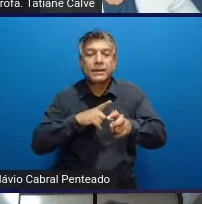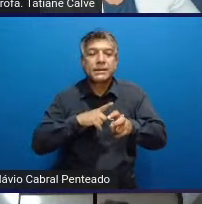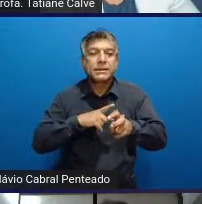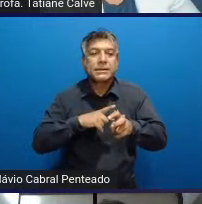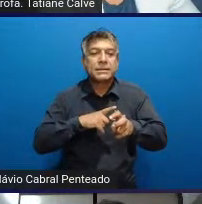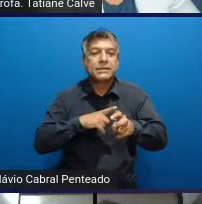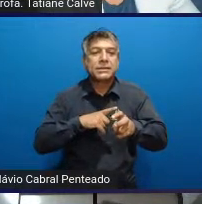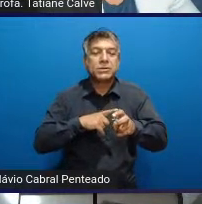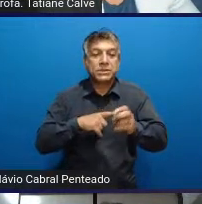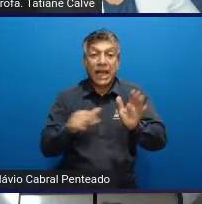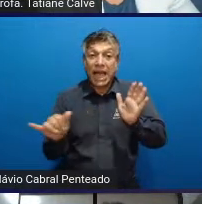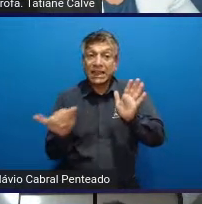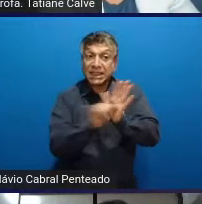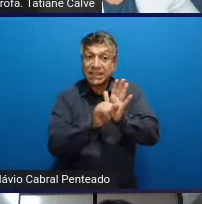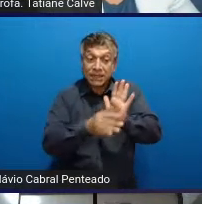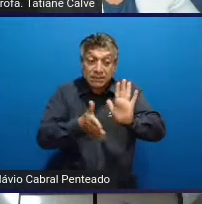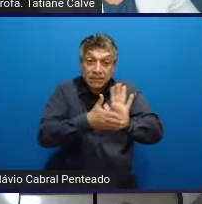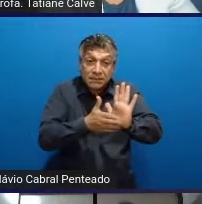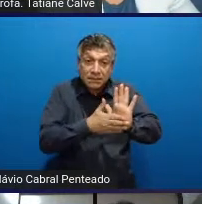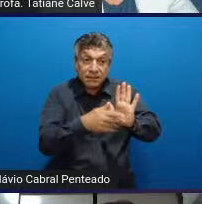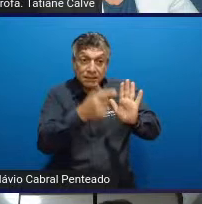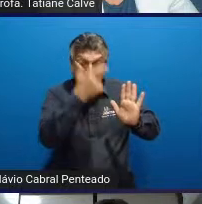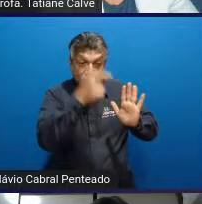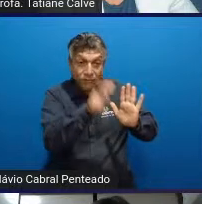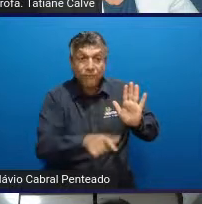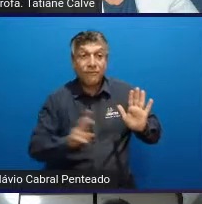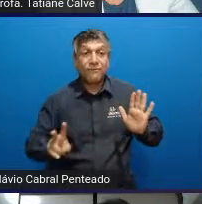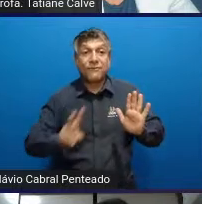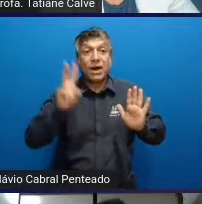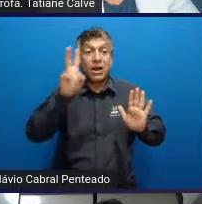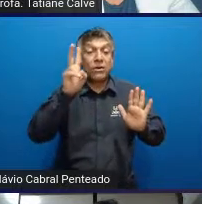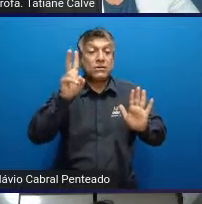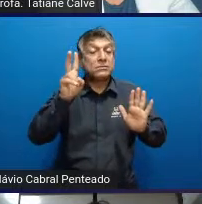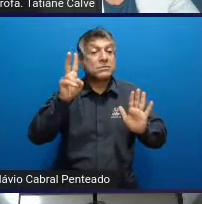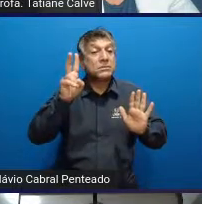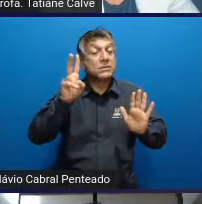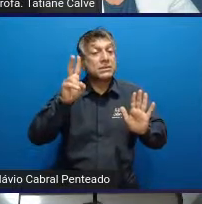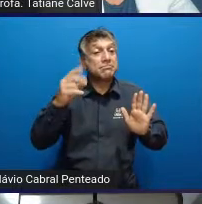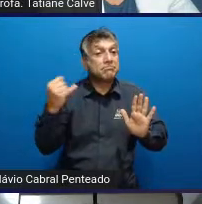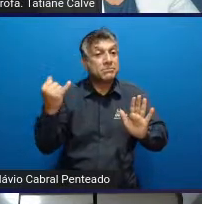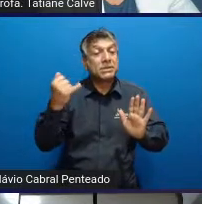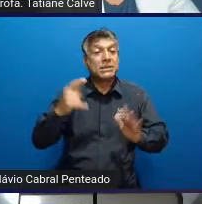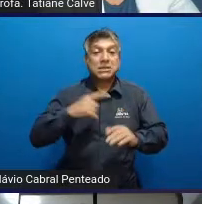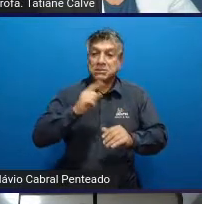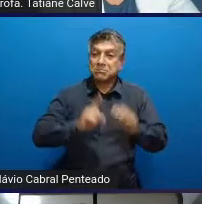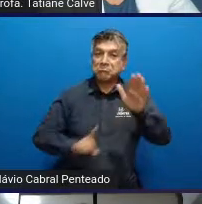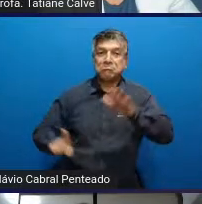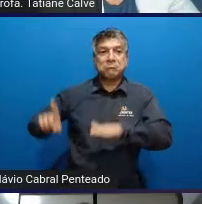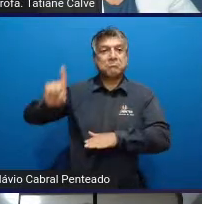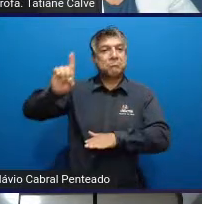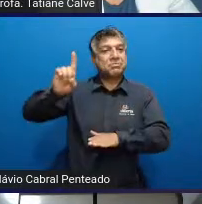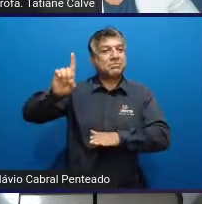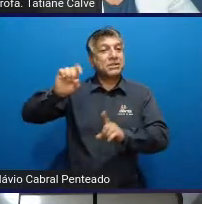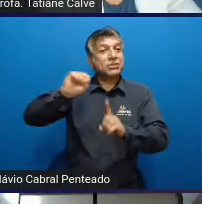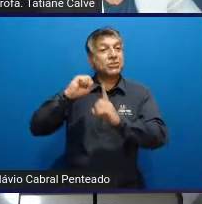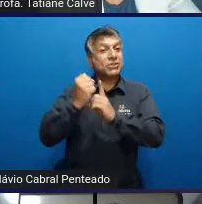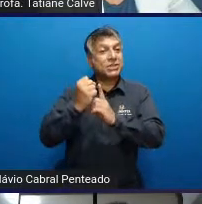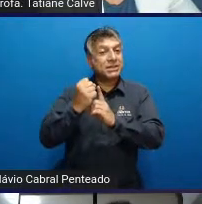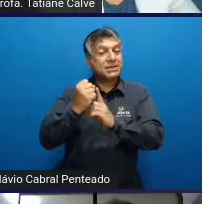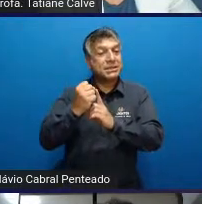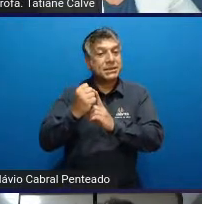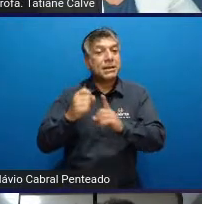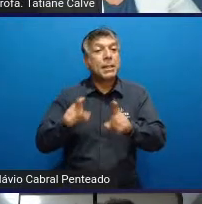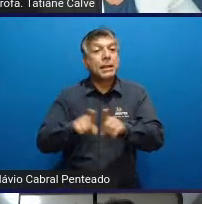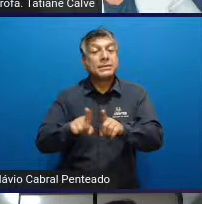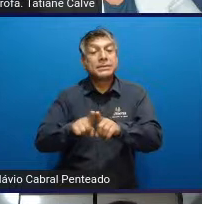a identidade do sujeito, o valor, o prestígio, o status na hierarquia social e uma relação de